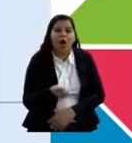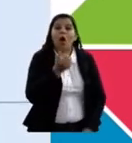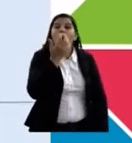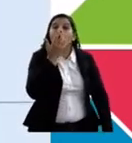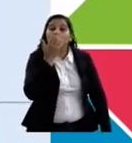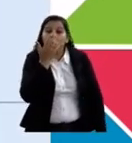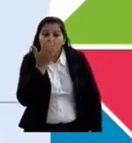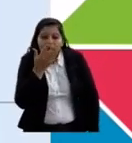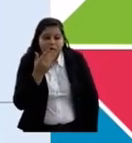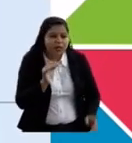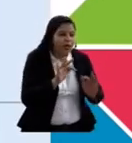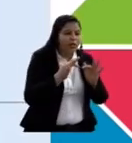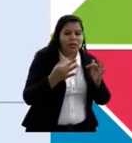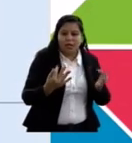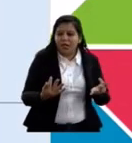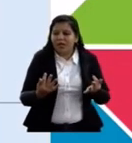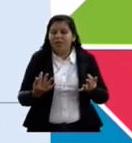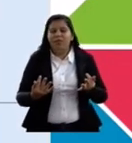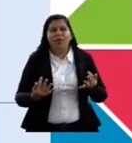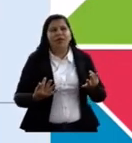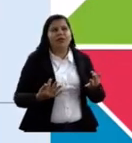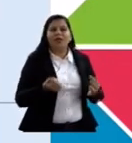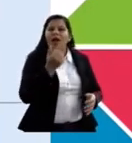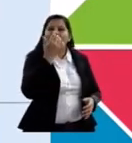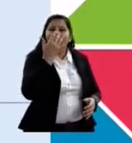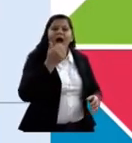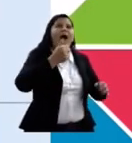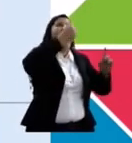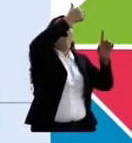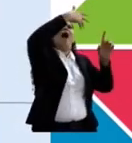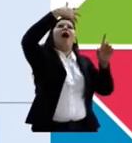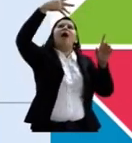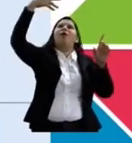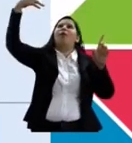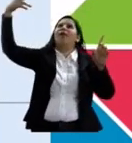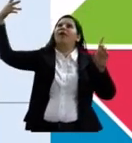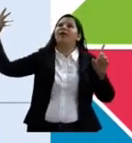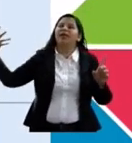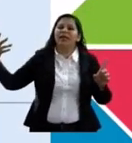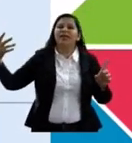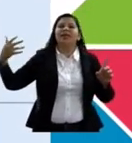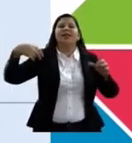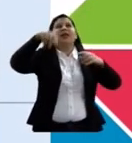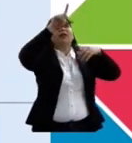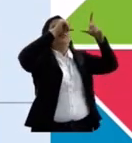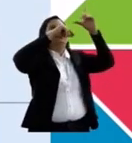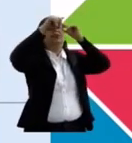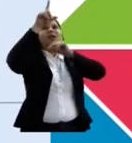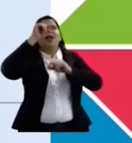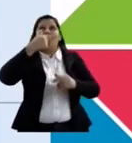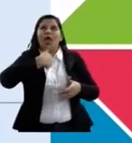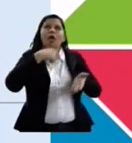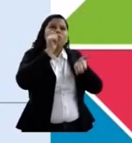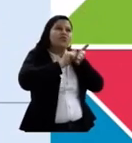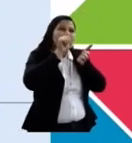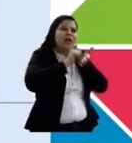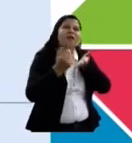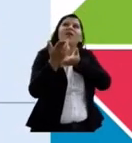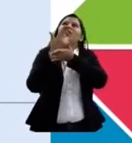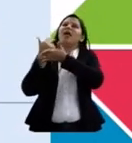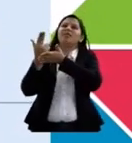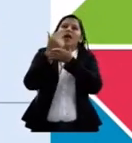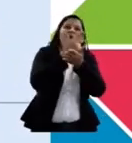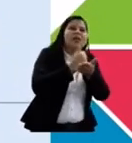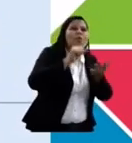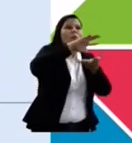pequenas e grandes, um acuíri vai nascer. Escrevo o desenho, contudo entendendo, um